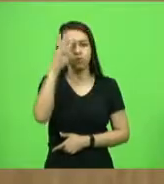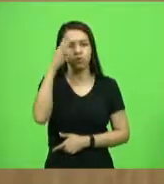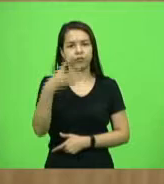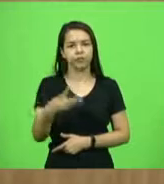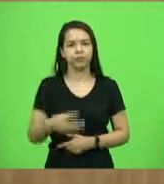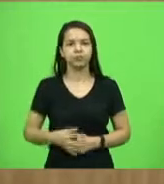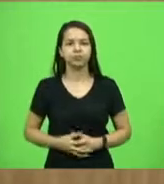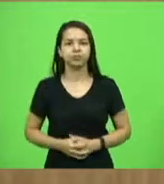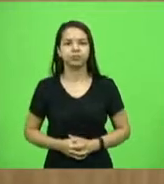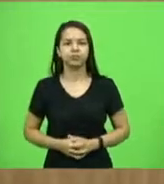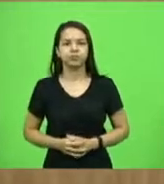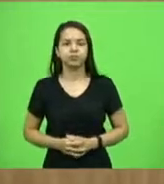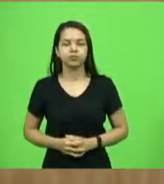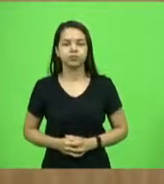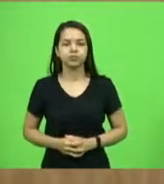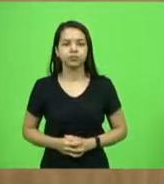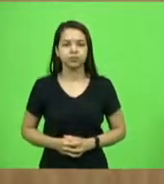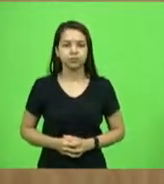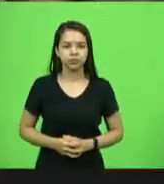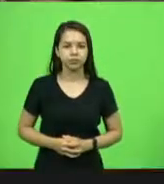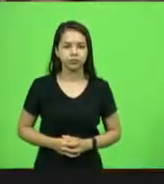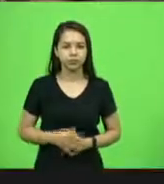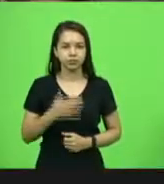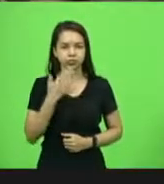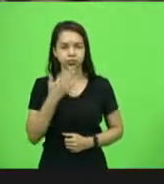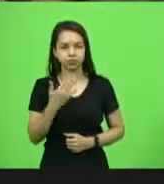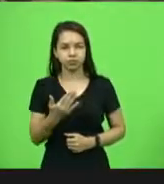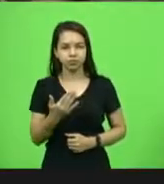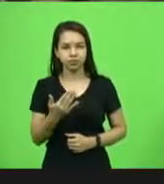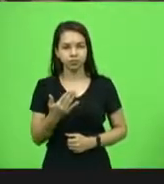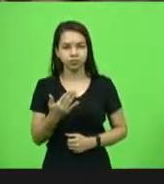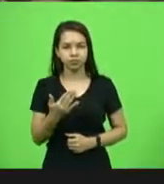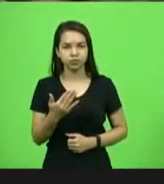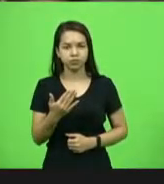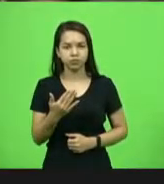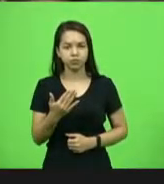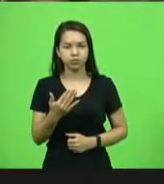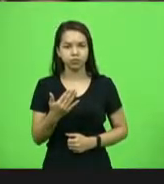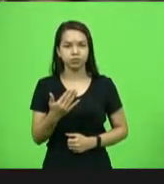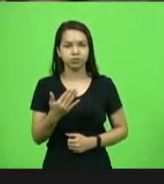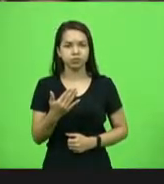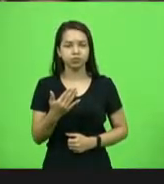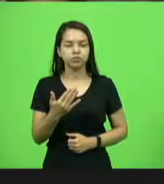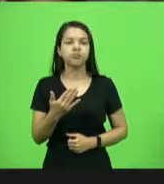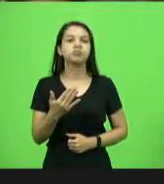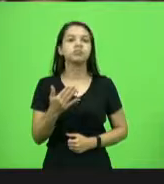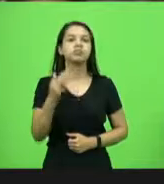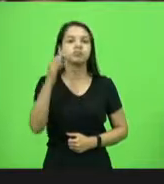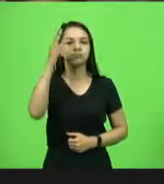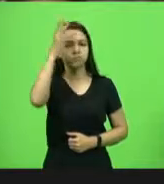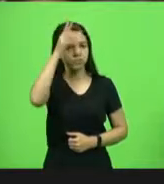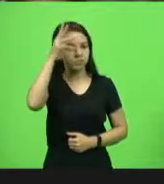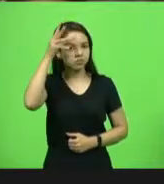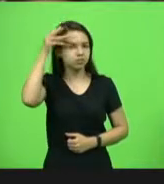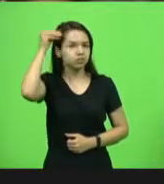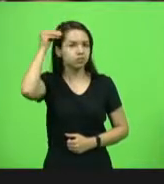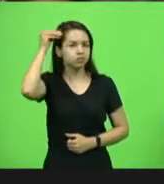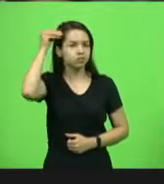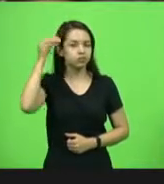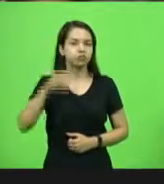uma parte também, deputado Kennedy. Claro, quem é? Deputada Luciane. Uma palavra, deputada.